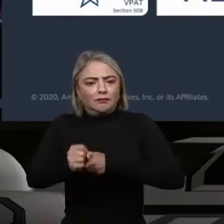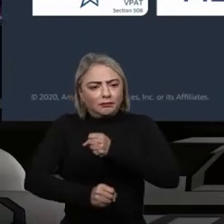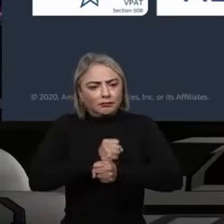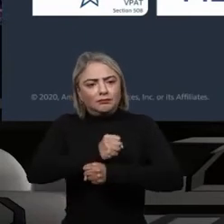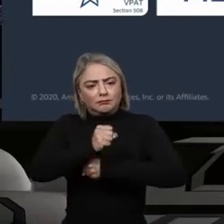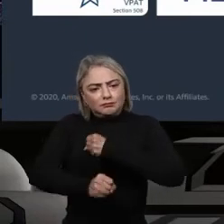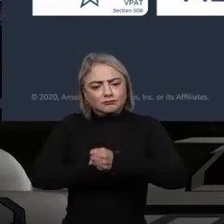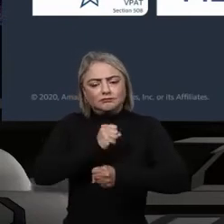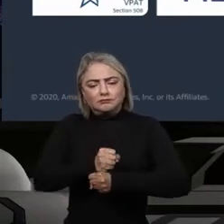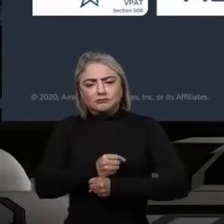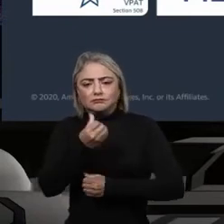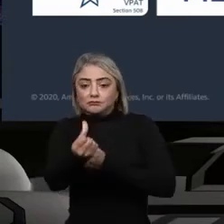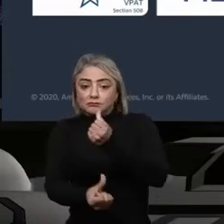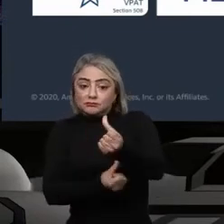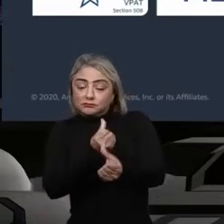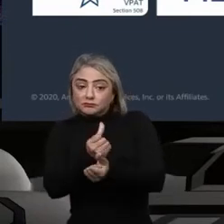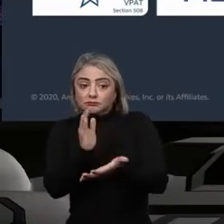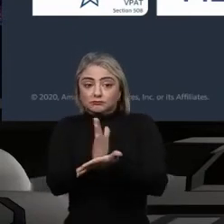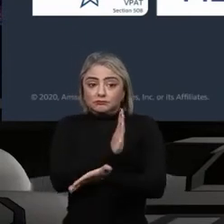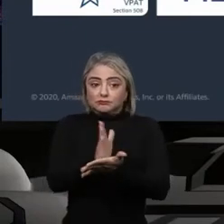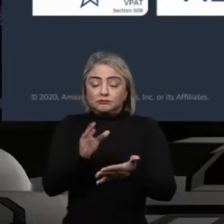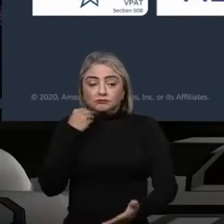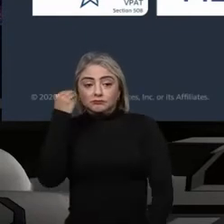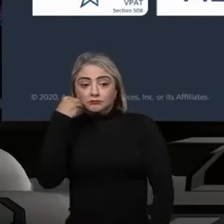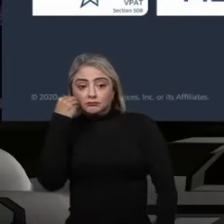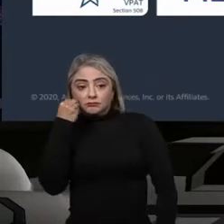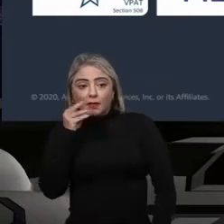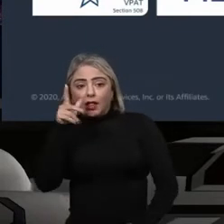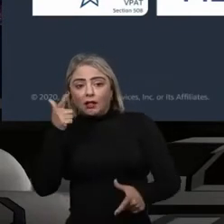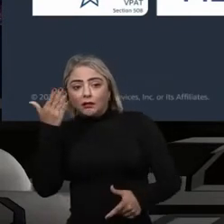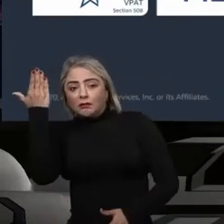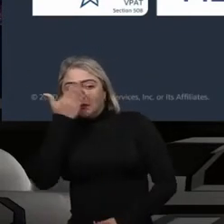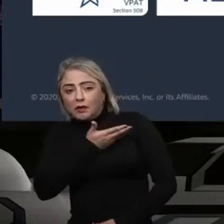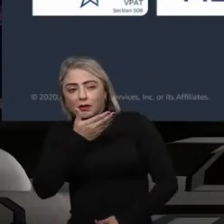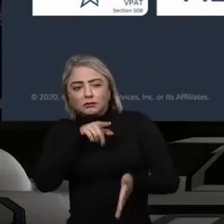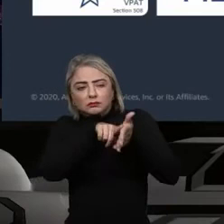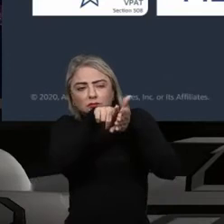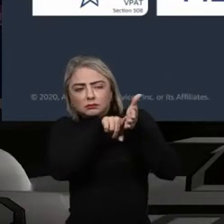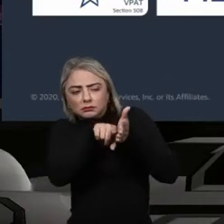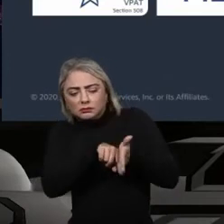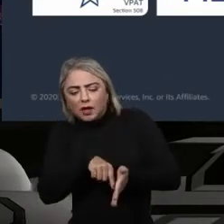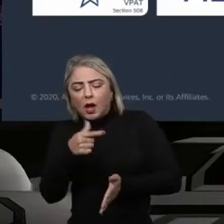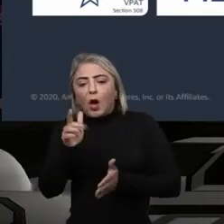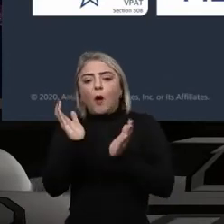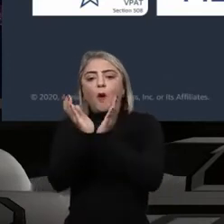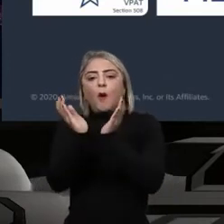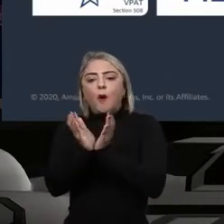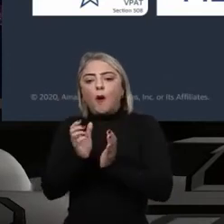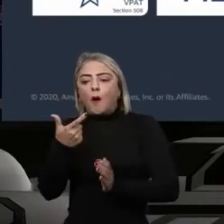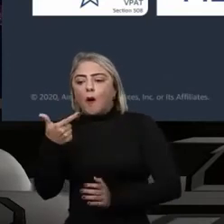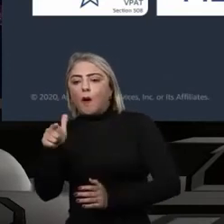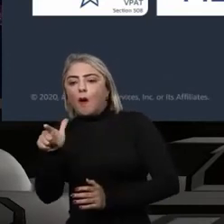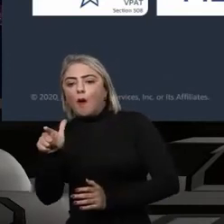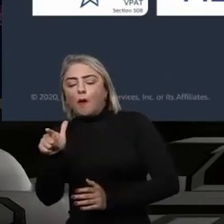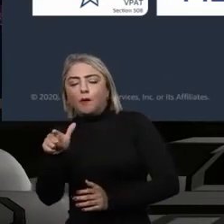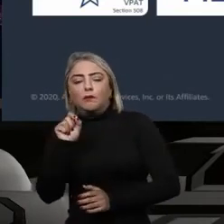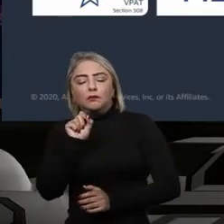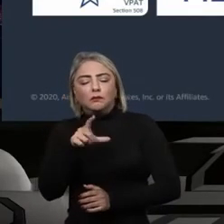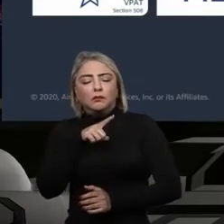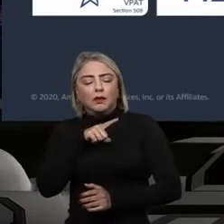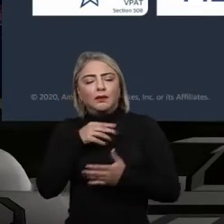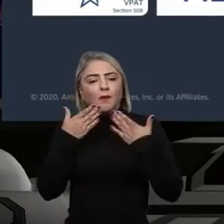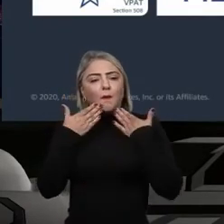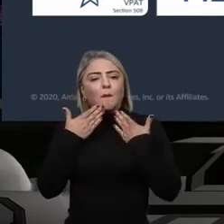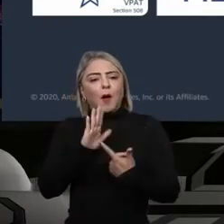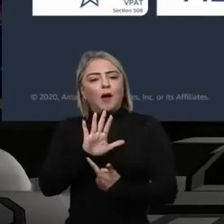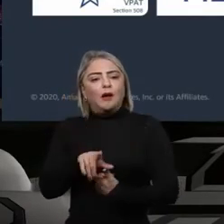em algumas semestralmente, sendo testadas, validadas e auditadas por órgãos terceiros. Isso aqui demonstra